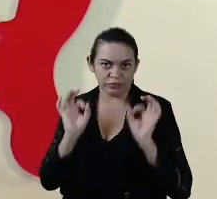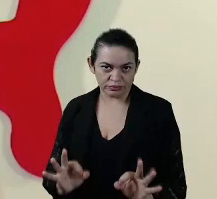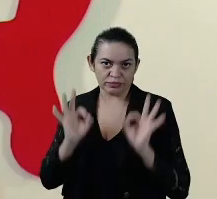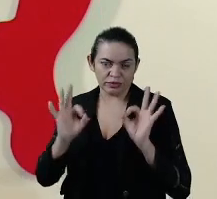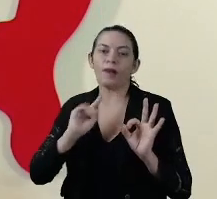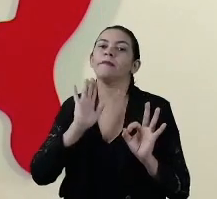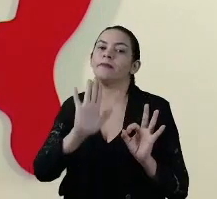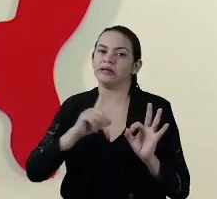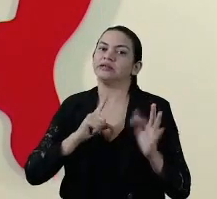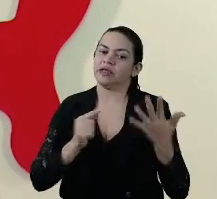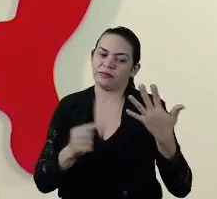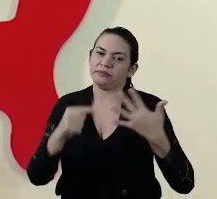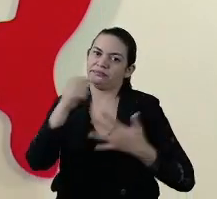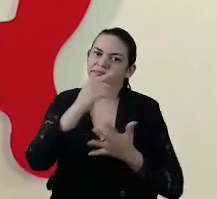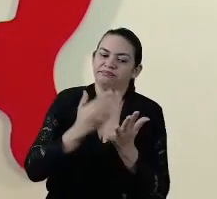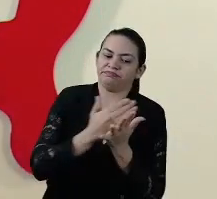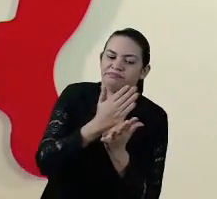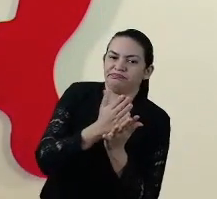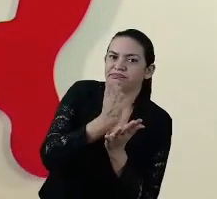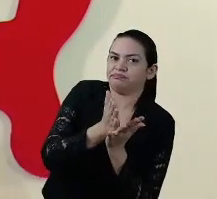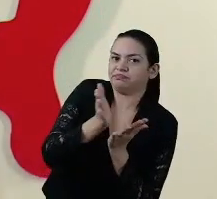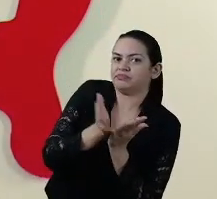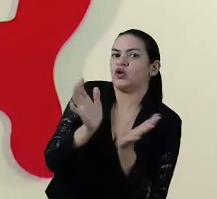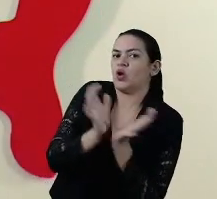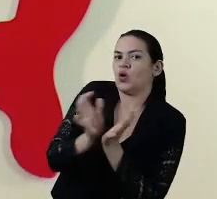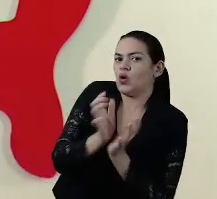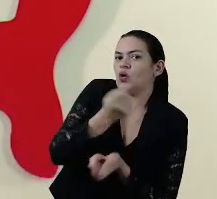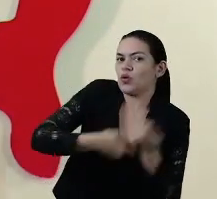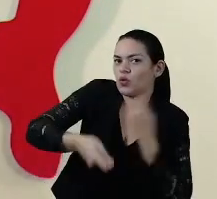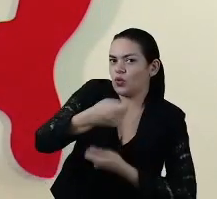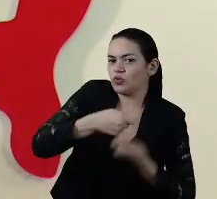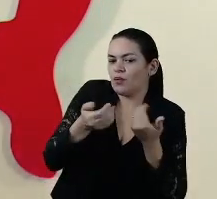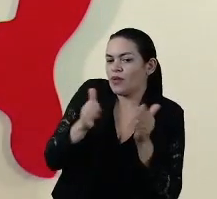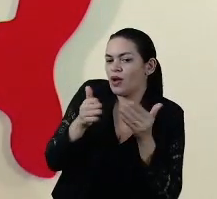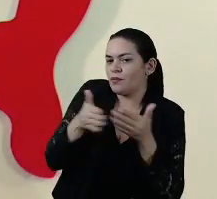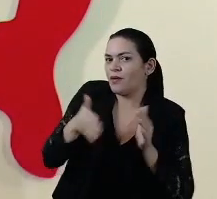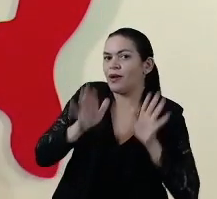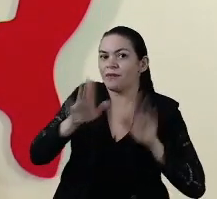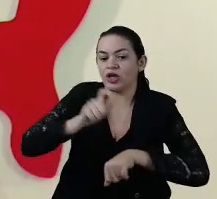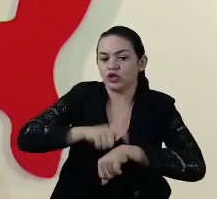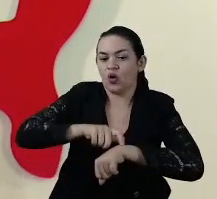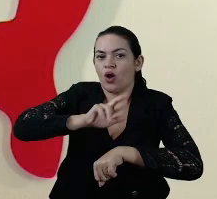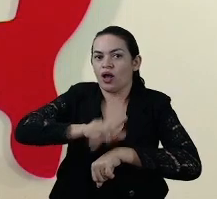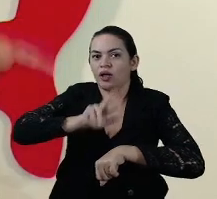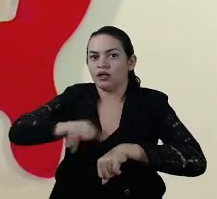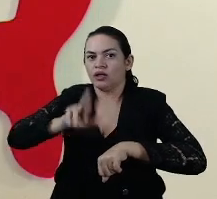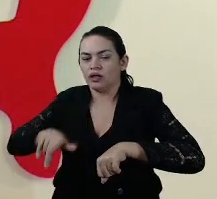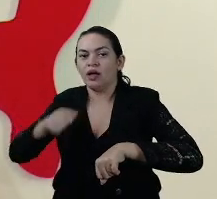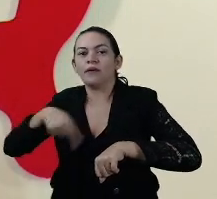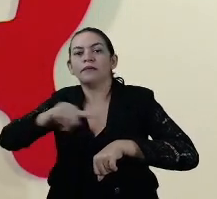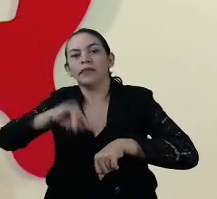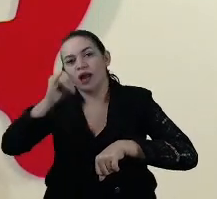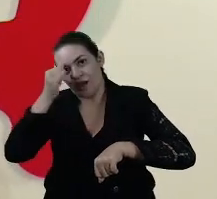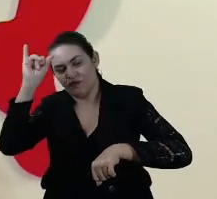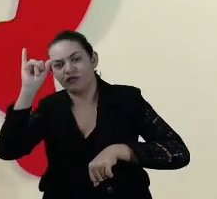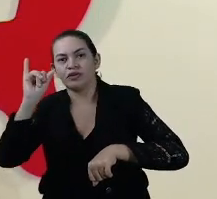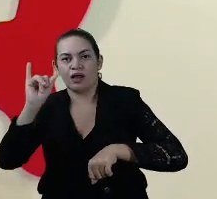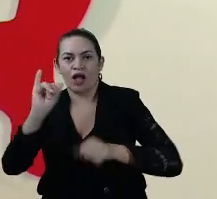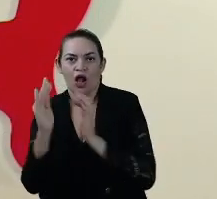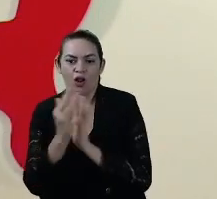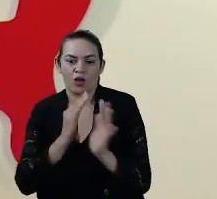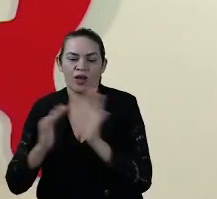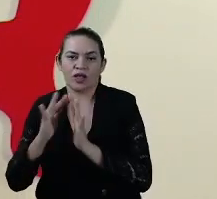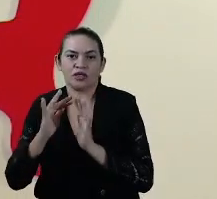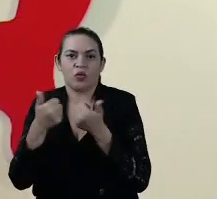Mas nós temos uma série de segmentos econômicos que progressivamente serão abertos, porém, com horários diferenciados a fim de evitar aglomeração